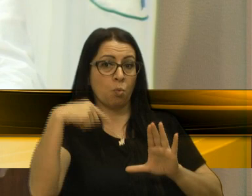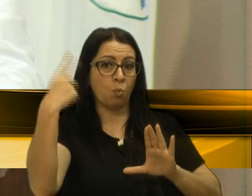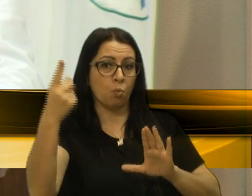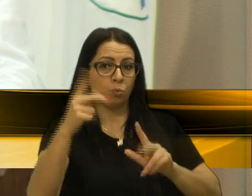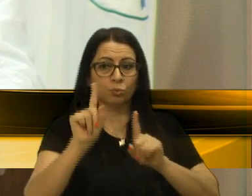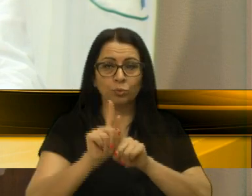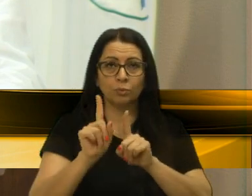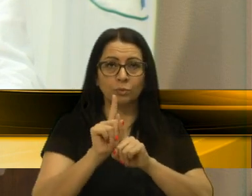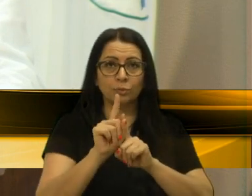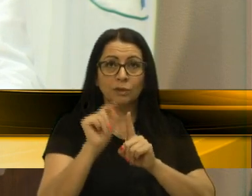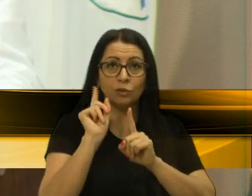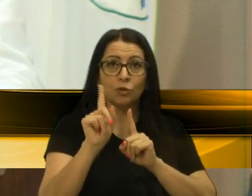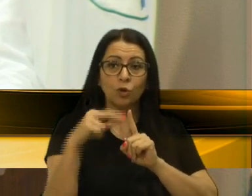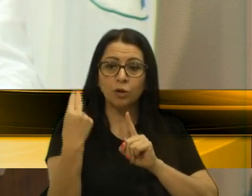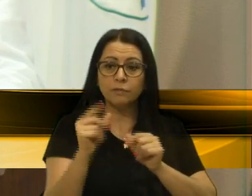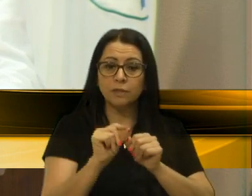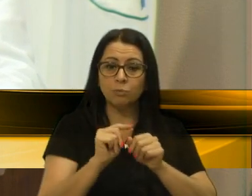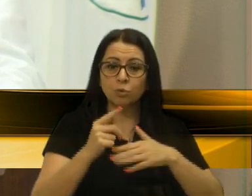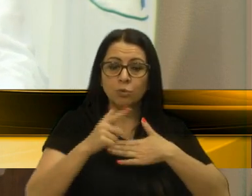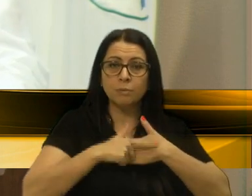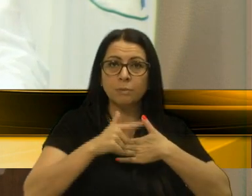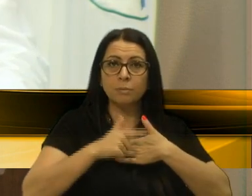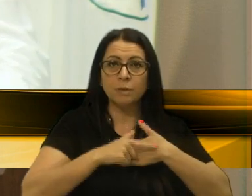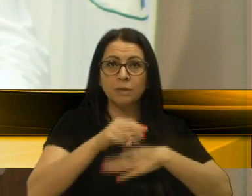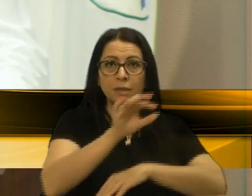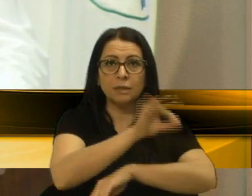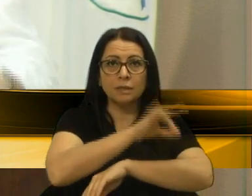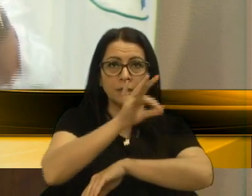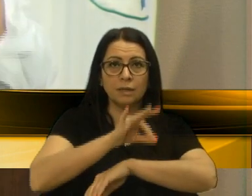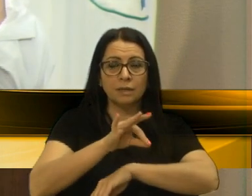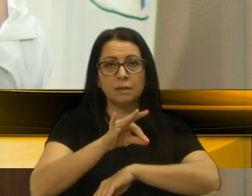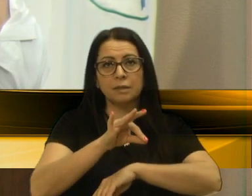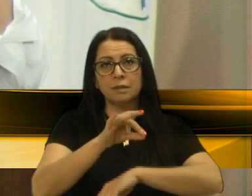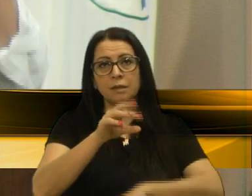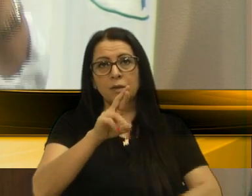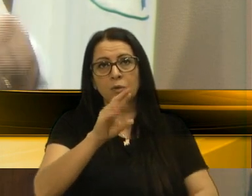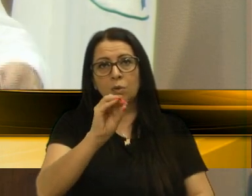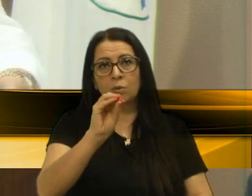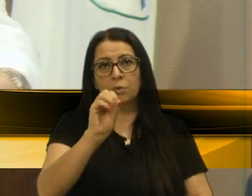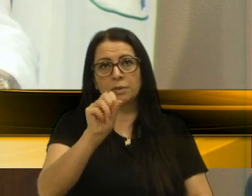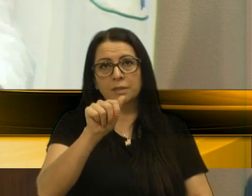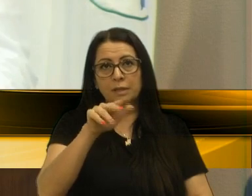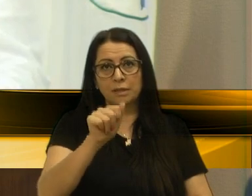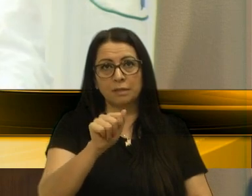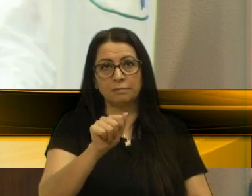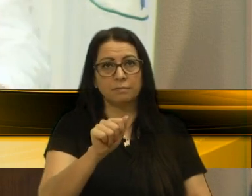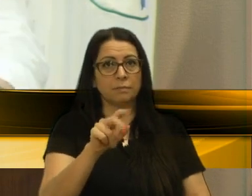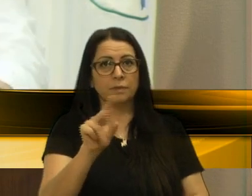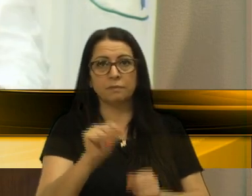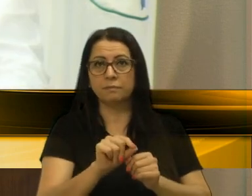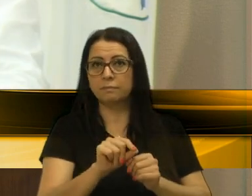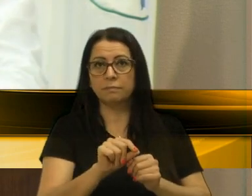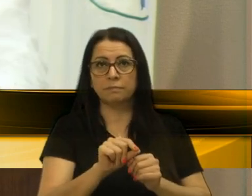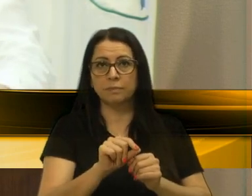ente. Nós fizemos a nossa parte, a arquiteta Rosana Guares. A Rosana Guares só faz assim.